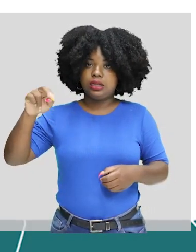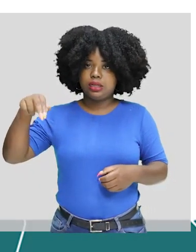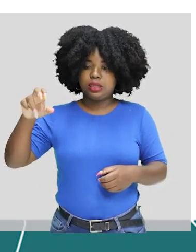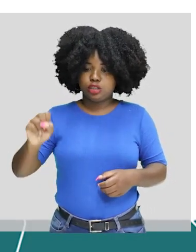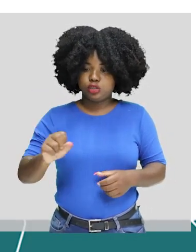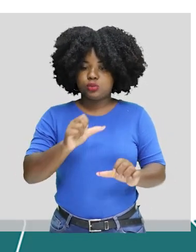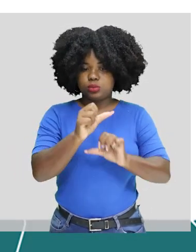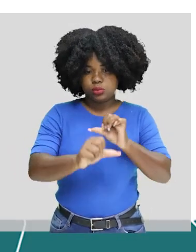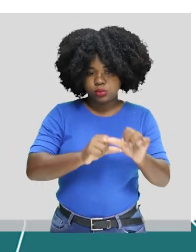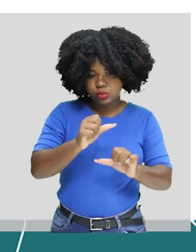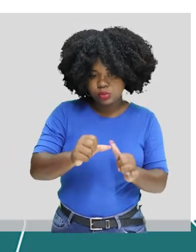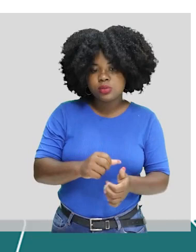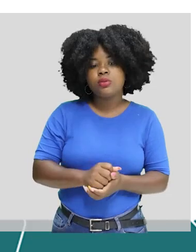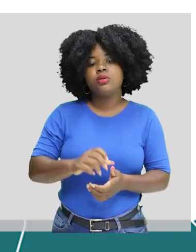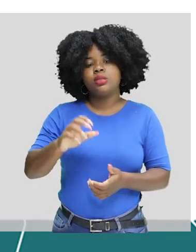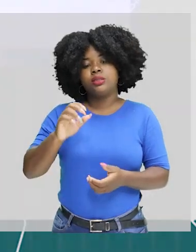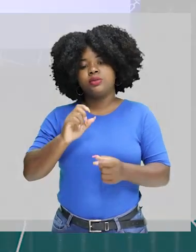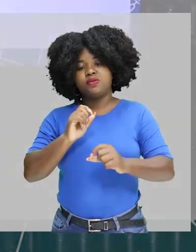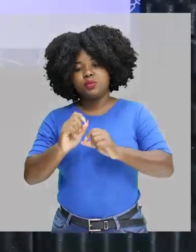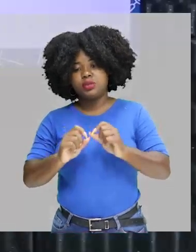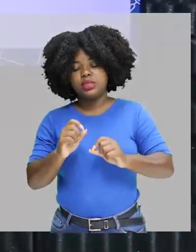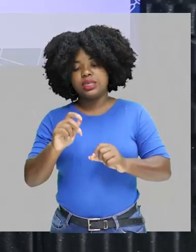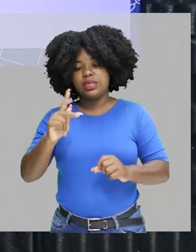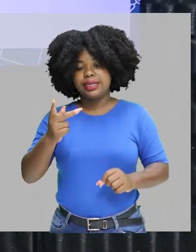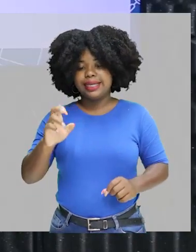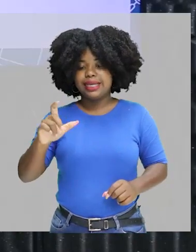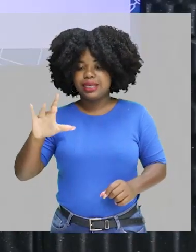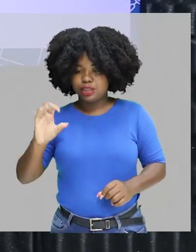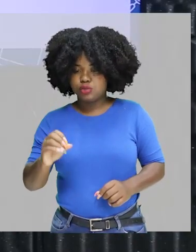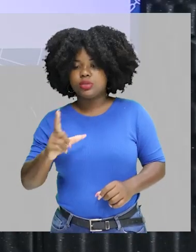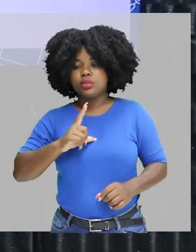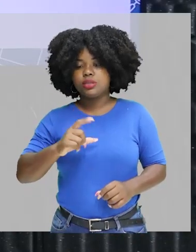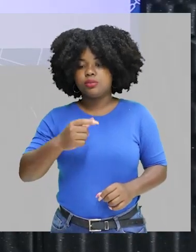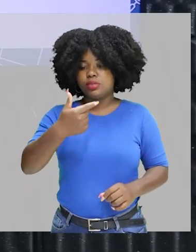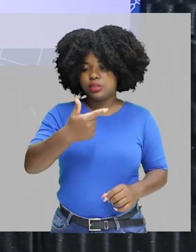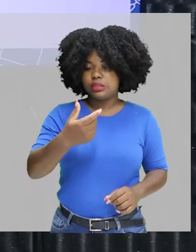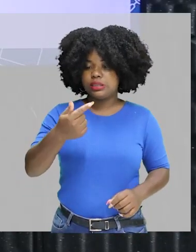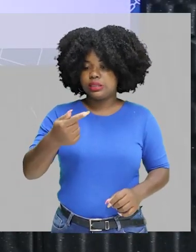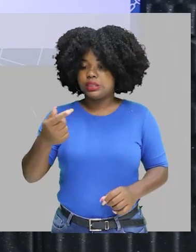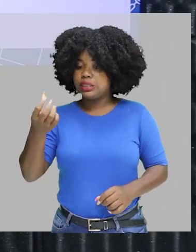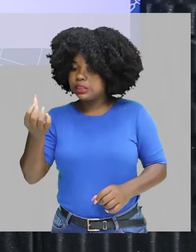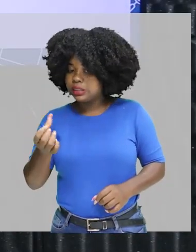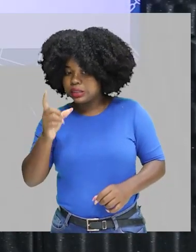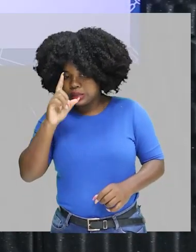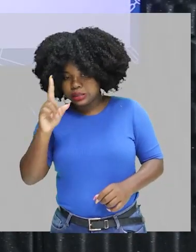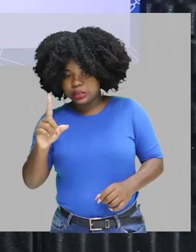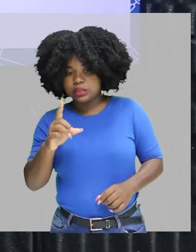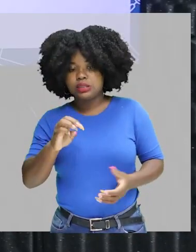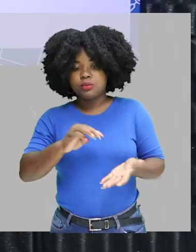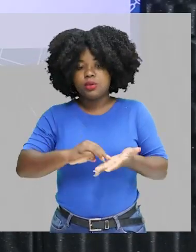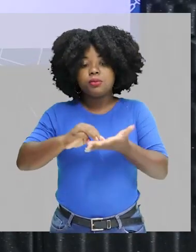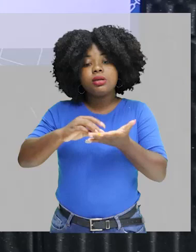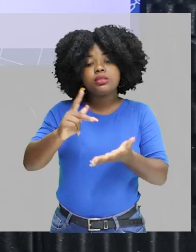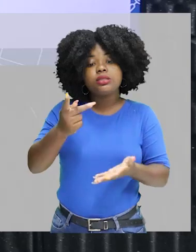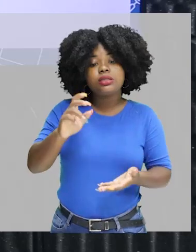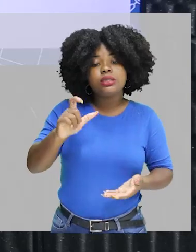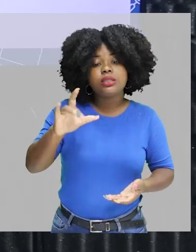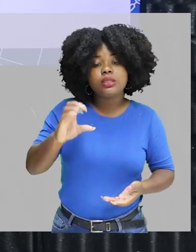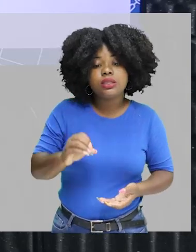de 276 dias, uma massa de hélio igual a... Então, após